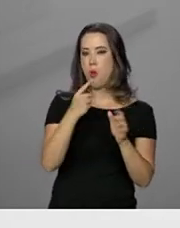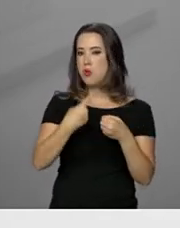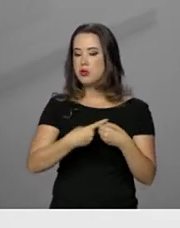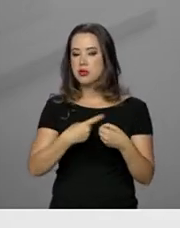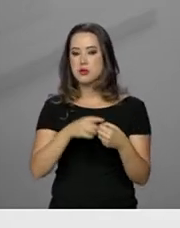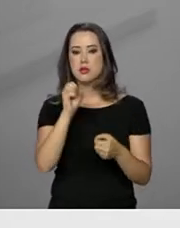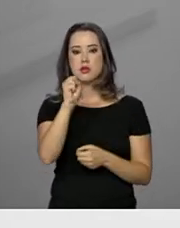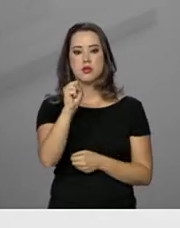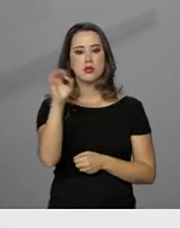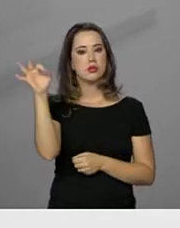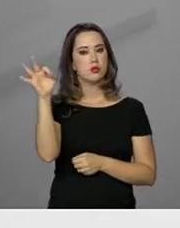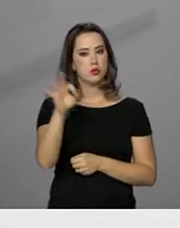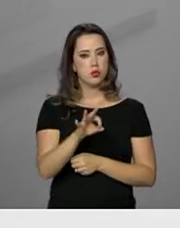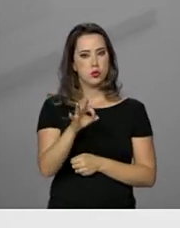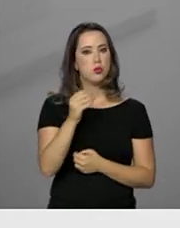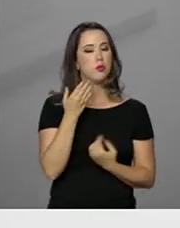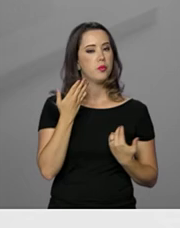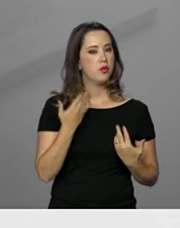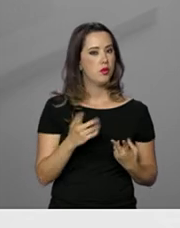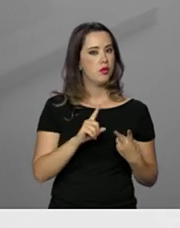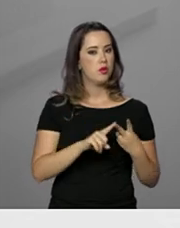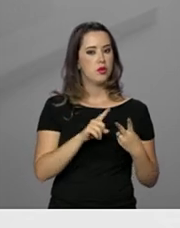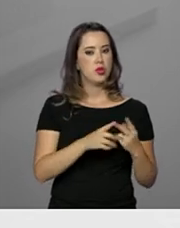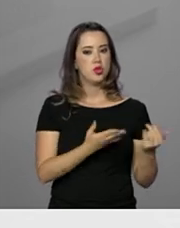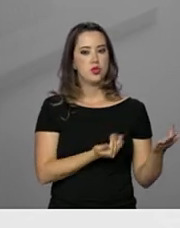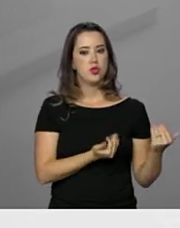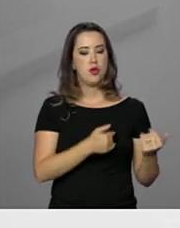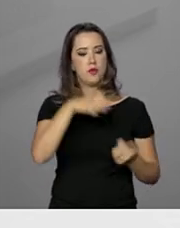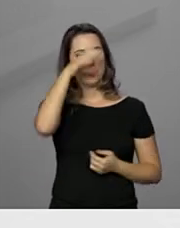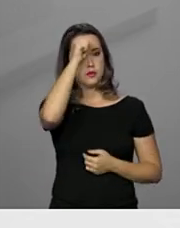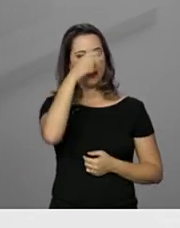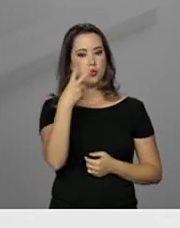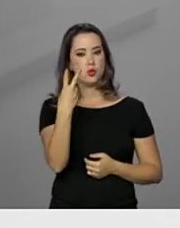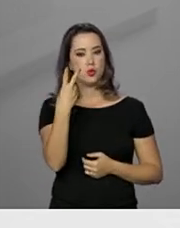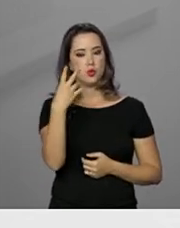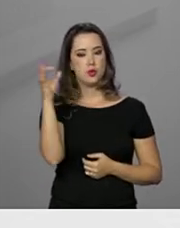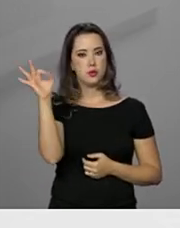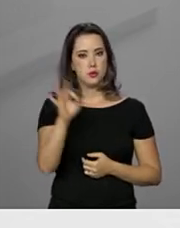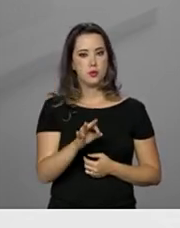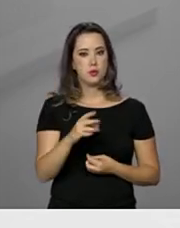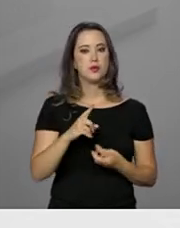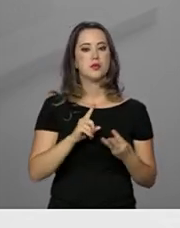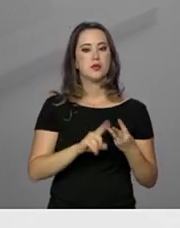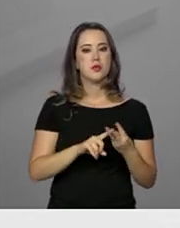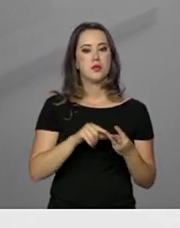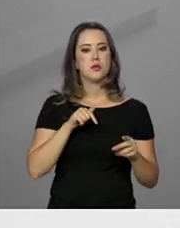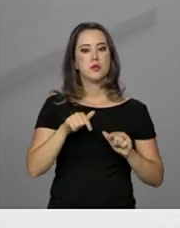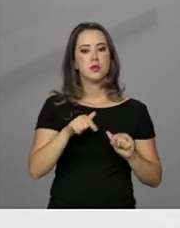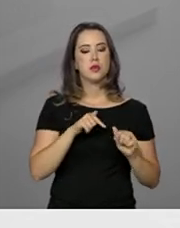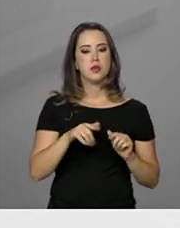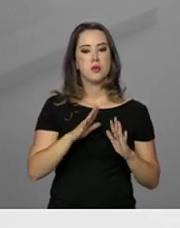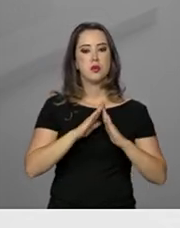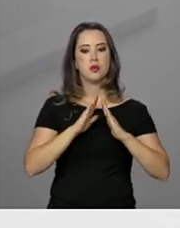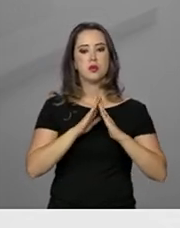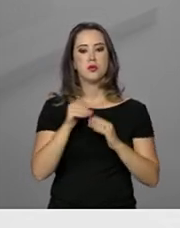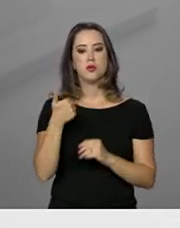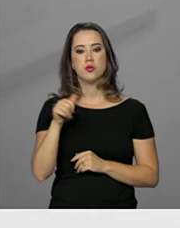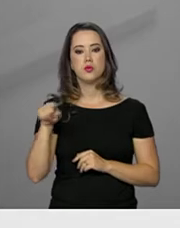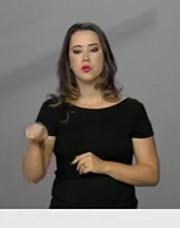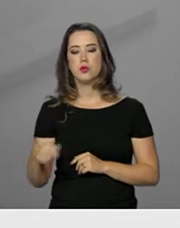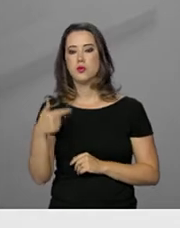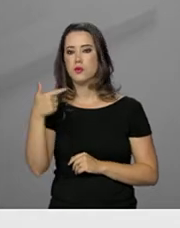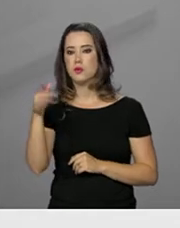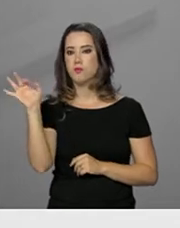% sobre o salário recebido. Para jovens aprendizes, 2%. E para os trabalhadores domésticos, 11